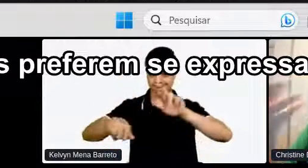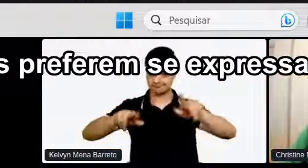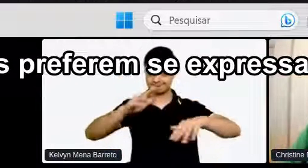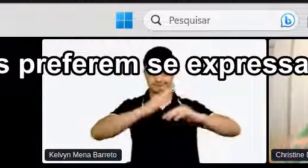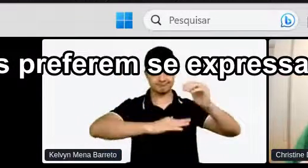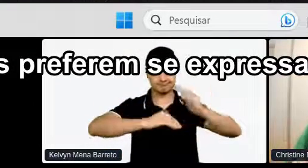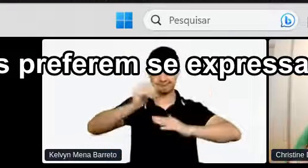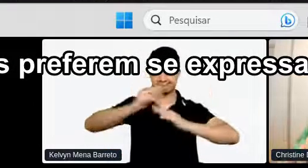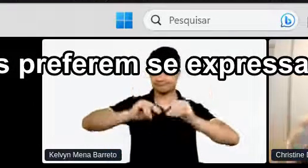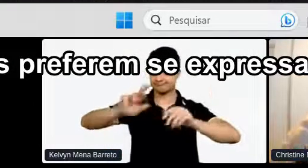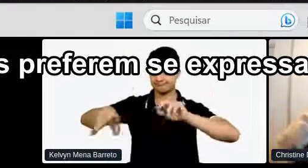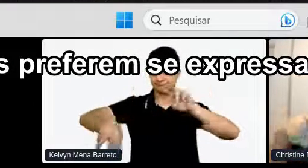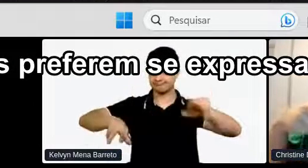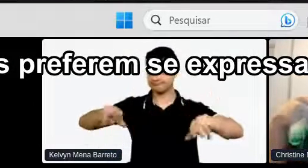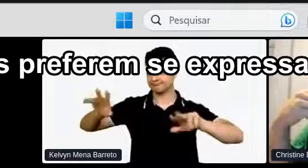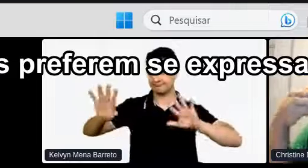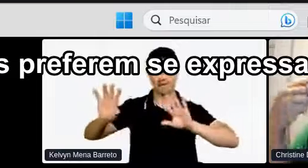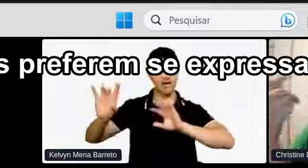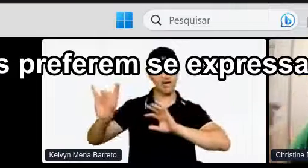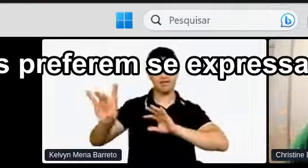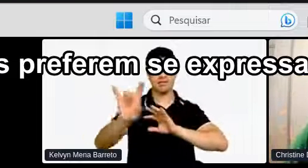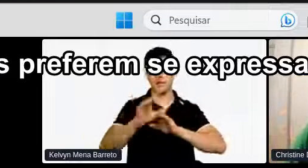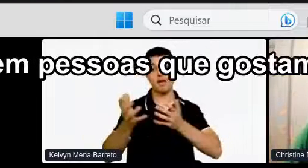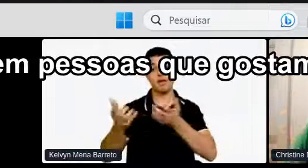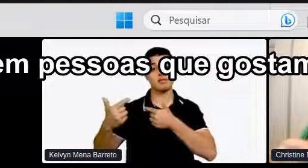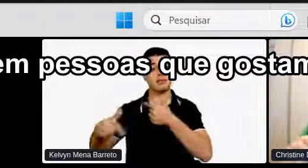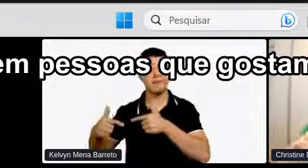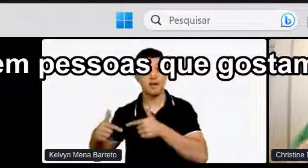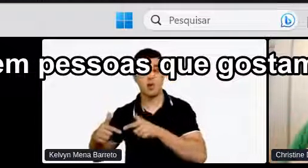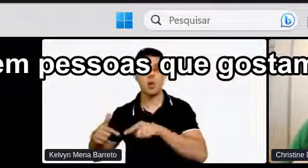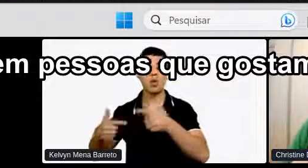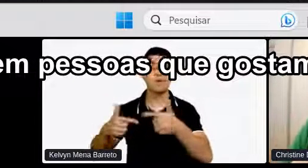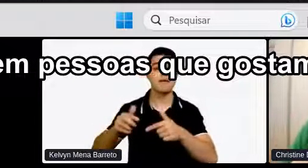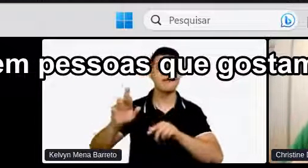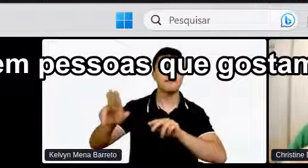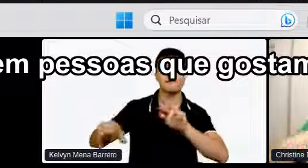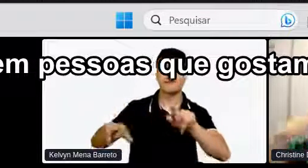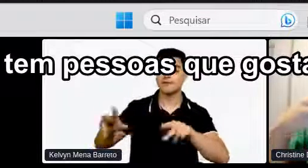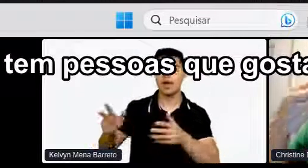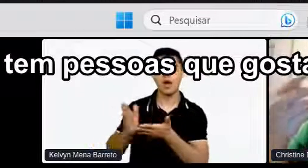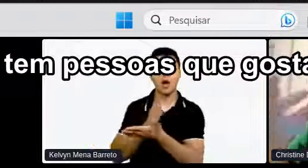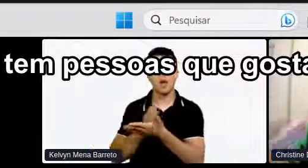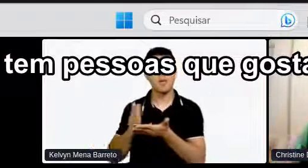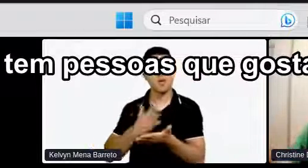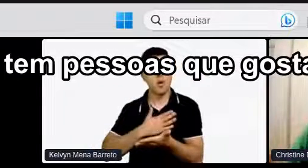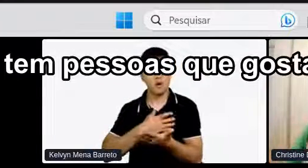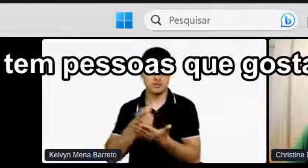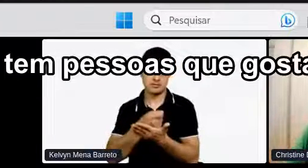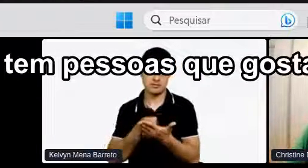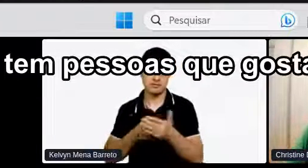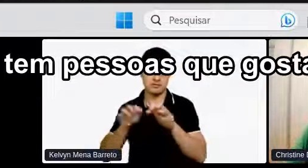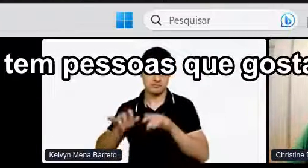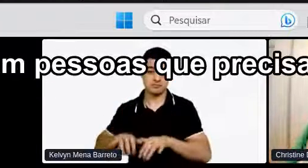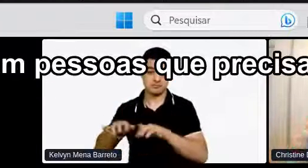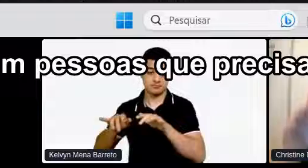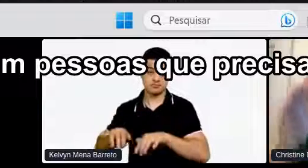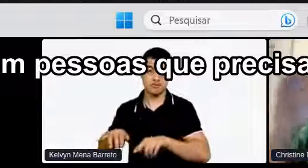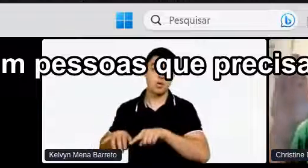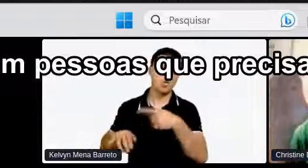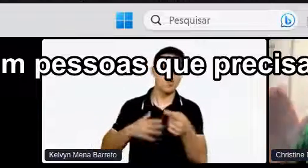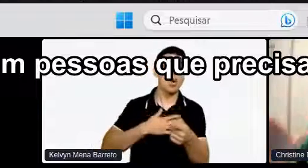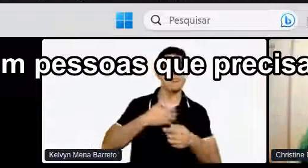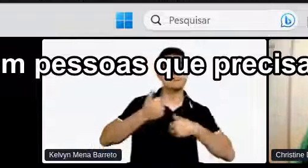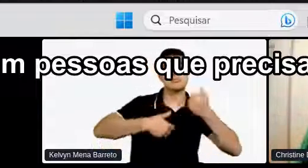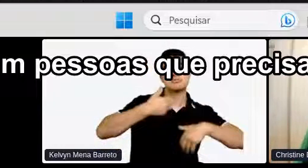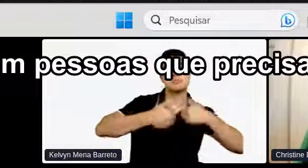preferem Trabalhar de forma diferente Elas preferem Se expressar De forma diferente Tem pessoas que gostam Mais de escrever Tem pessoas que gostam Mais de falar Tem pessoas